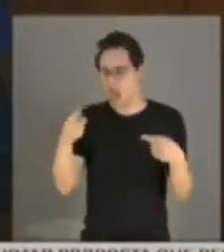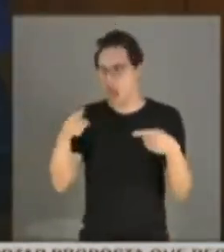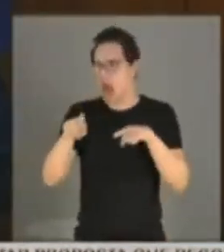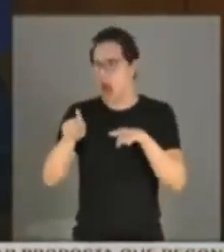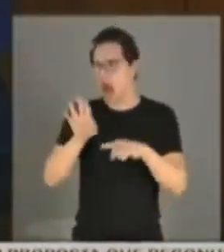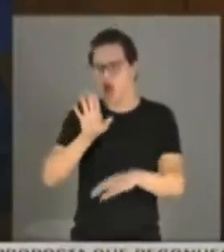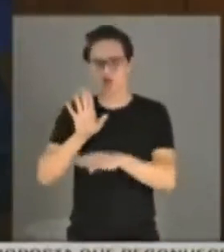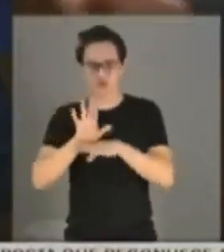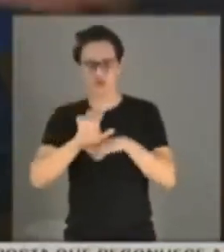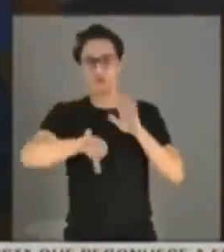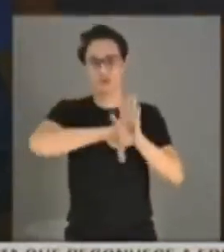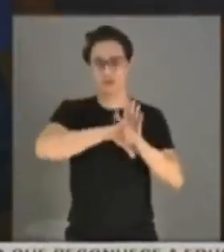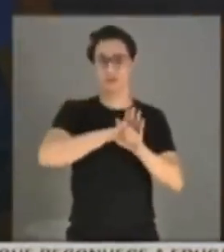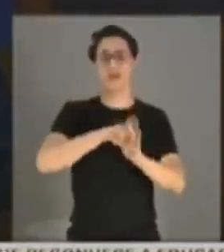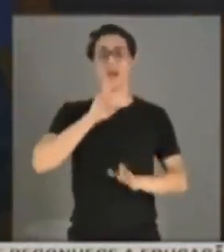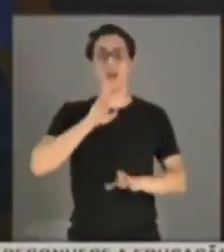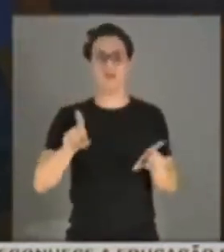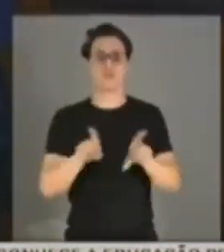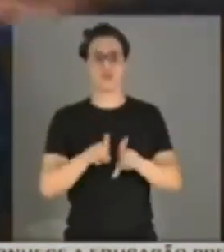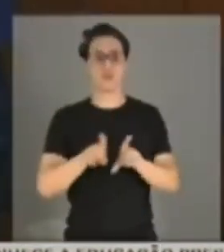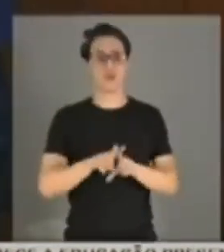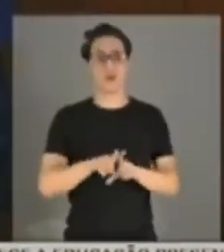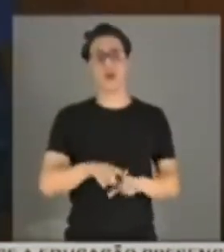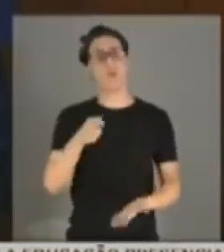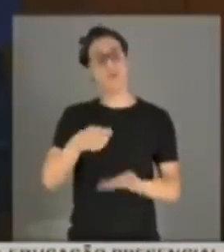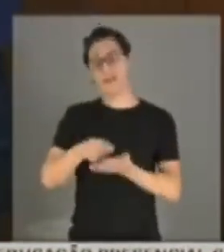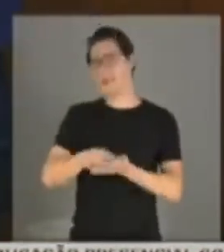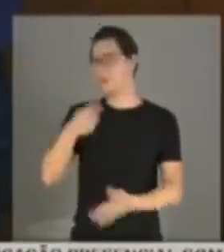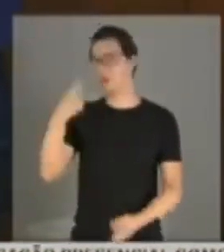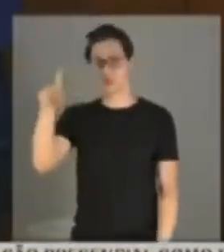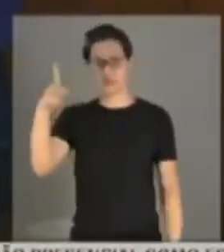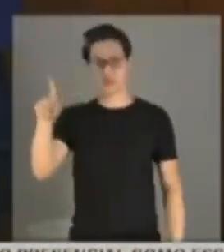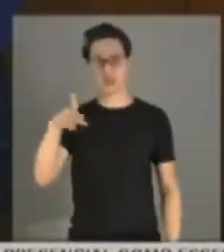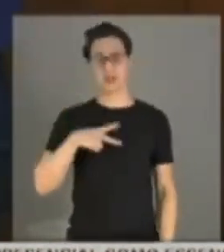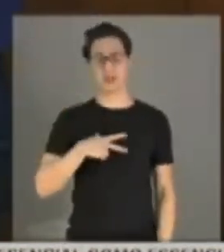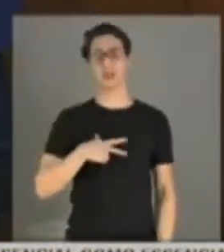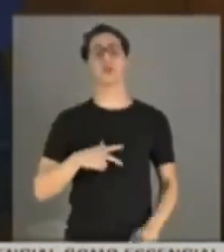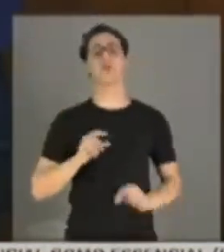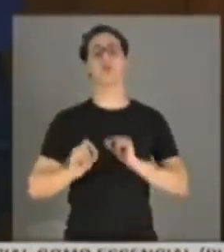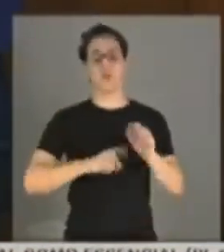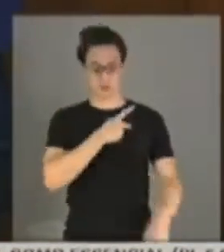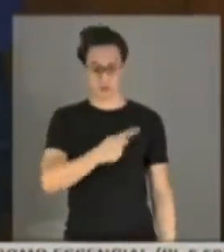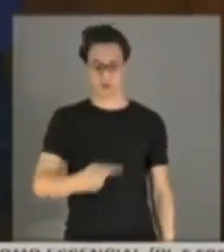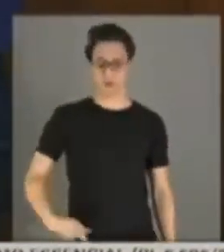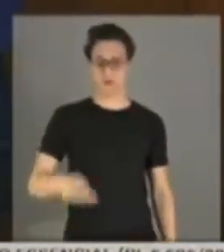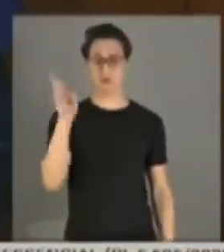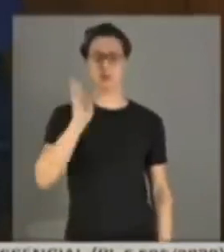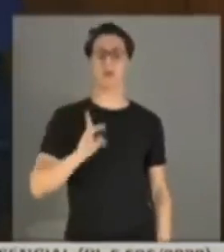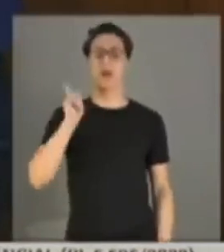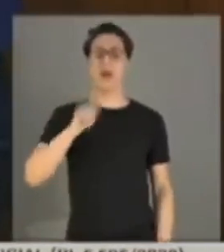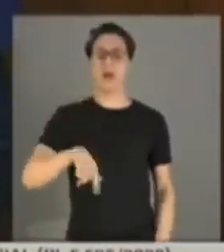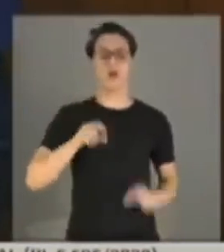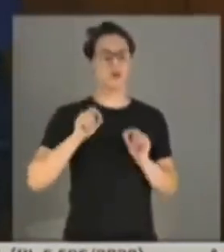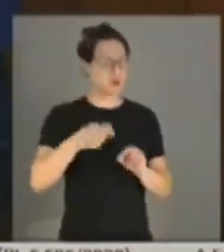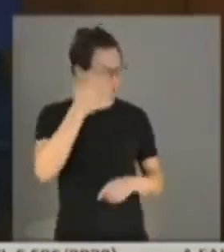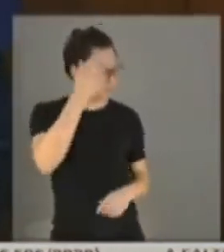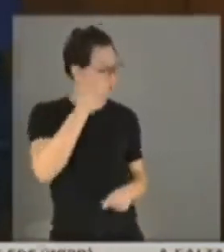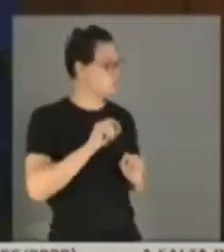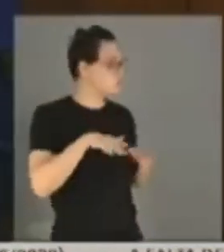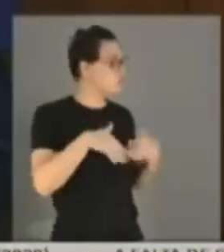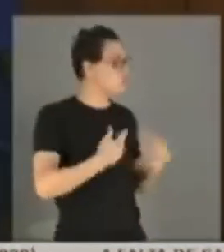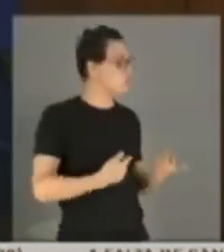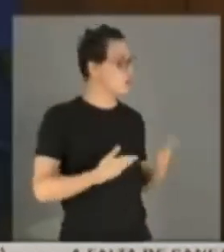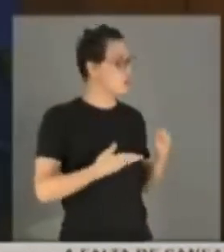mesmo crime. A obrigação dele, como chefe do Estado, era apurar a fonte, era buscar de onde que veio. Era